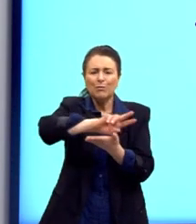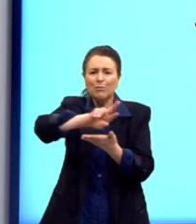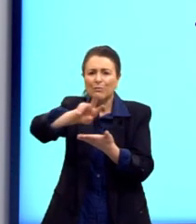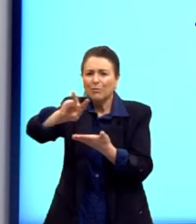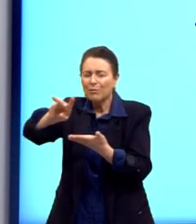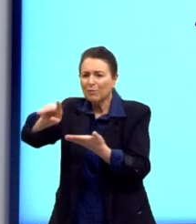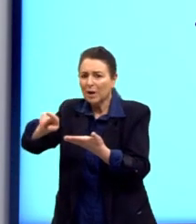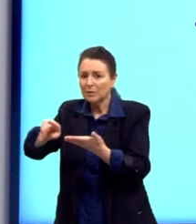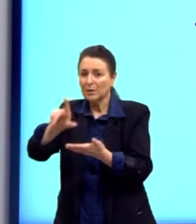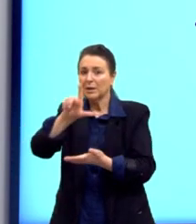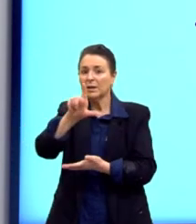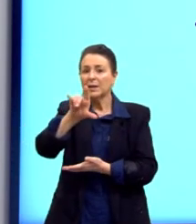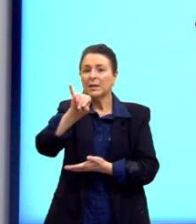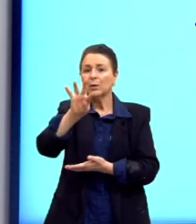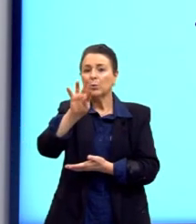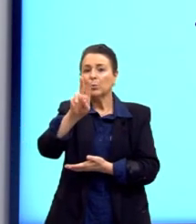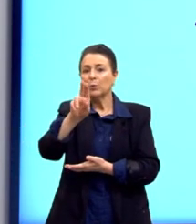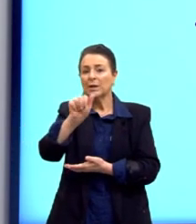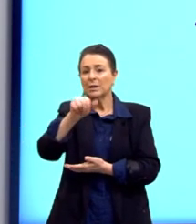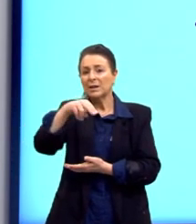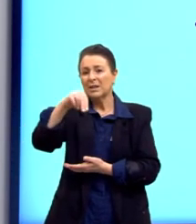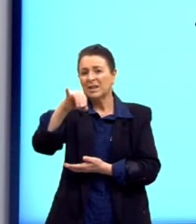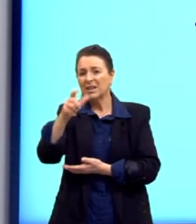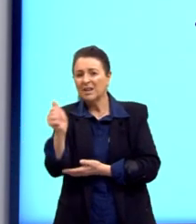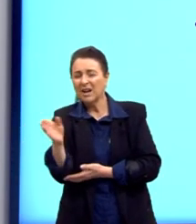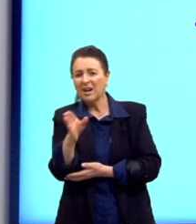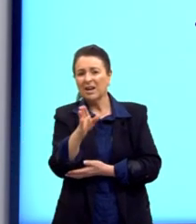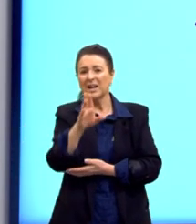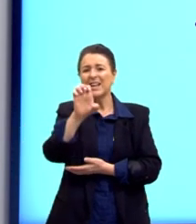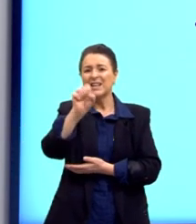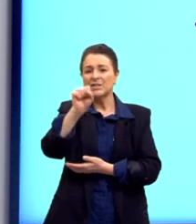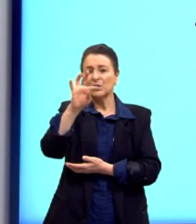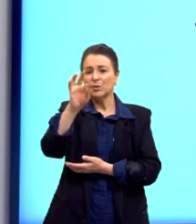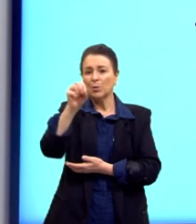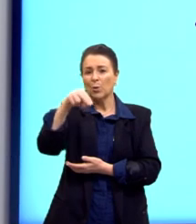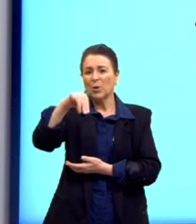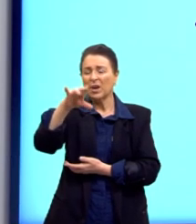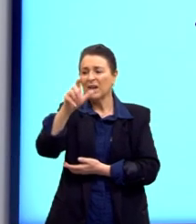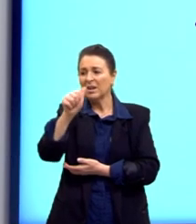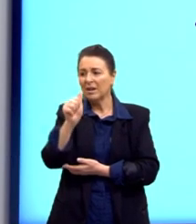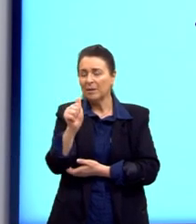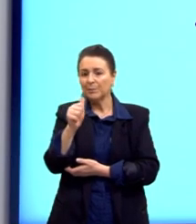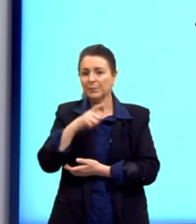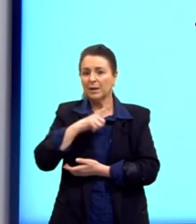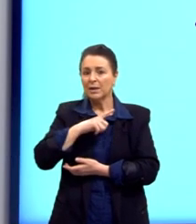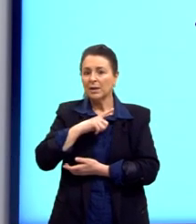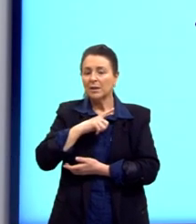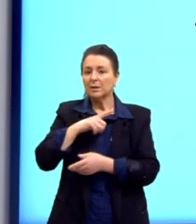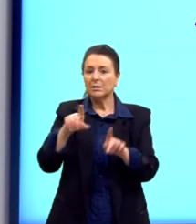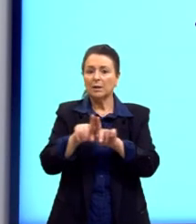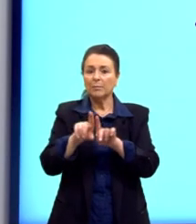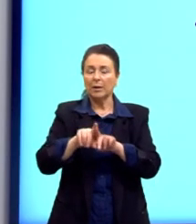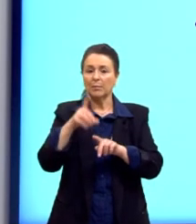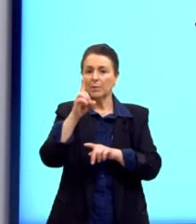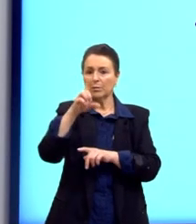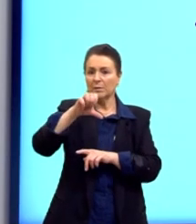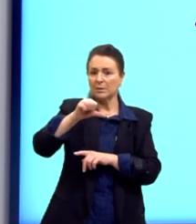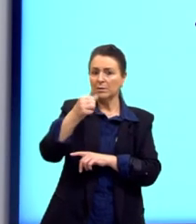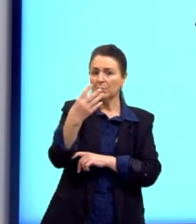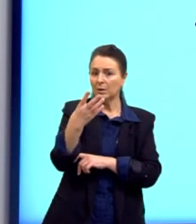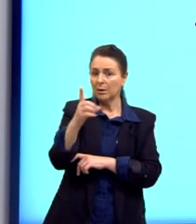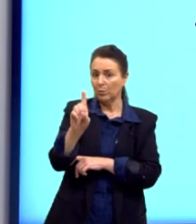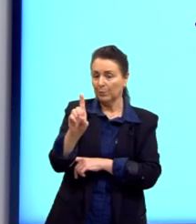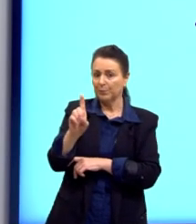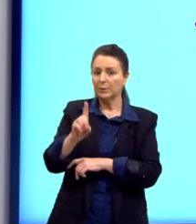enquanto o Hitler ia invadindo ali a Polônia e os outros países. Esse pacto dura até 1941, quando o